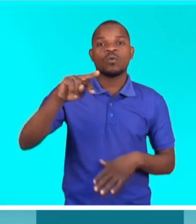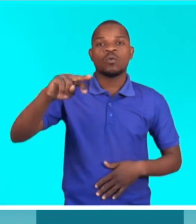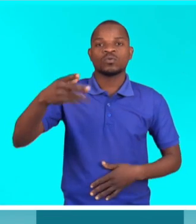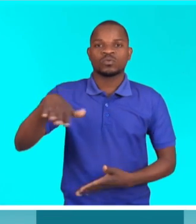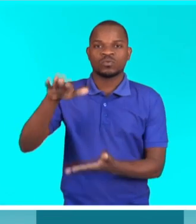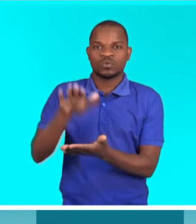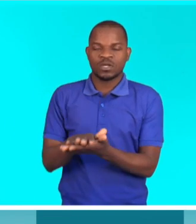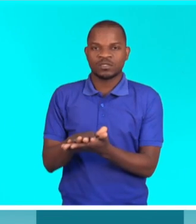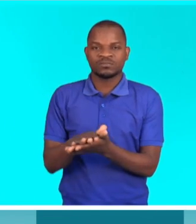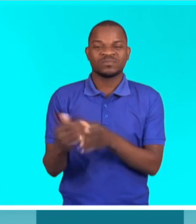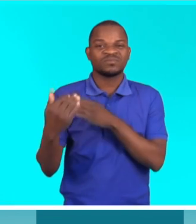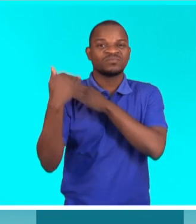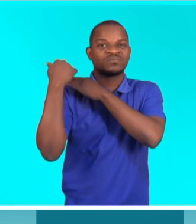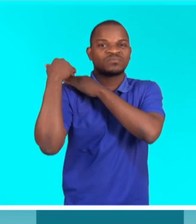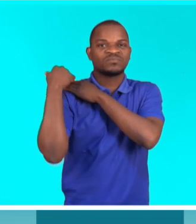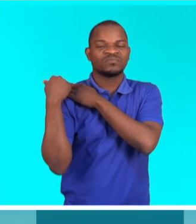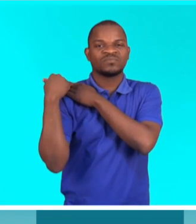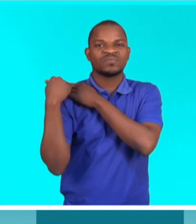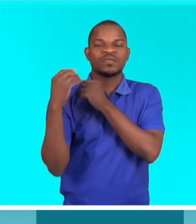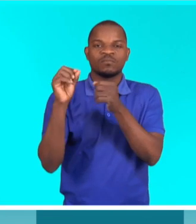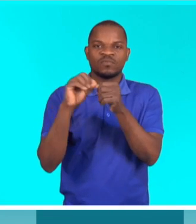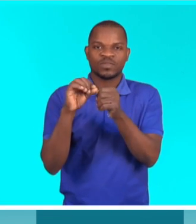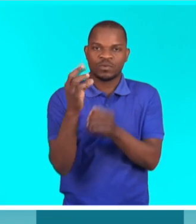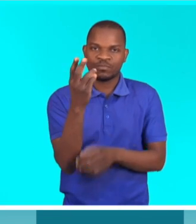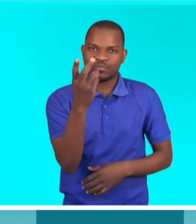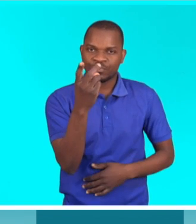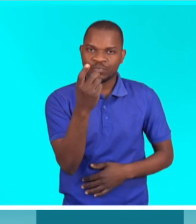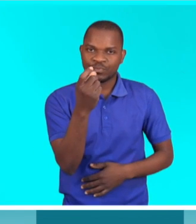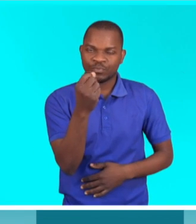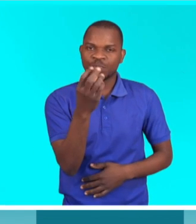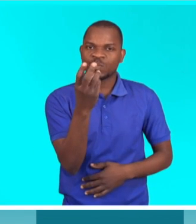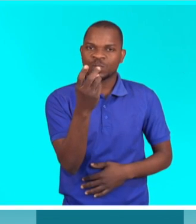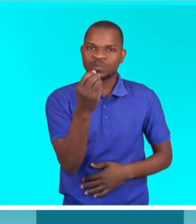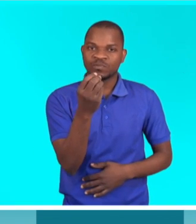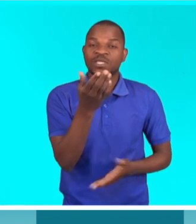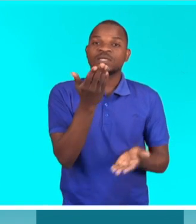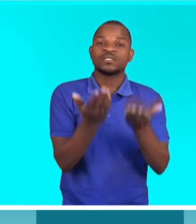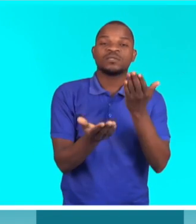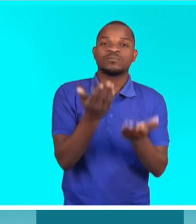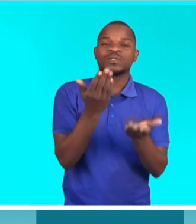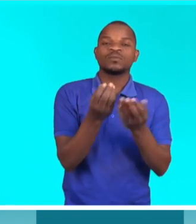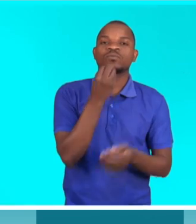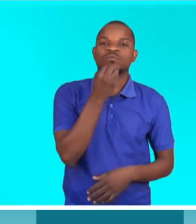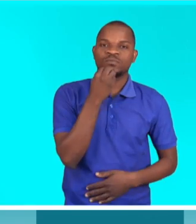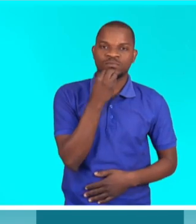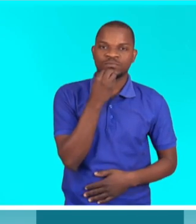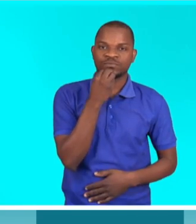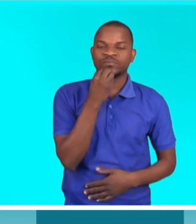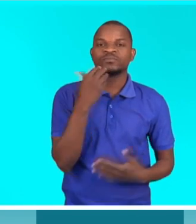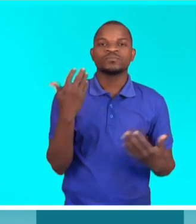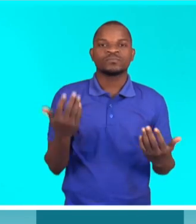por pegar neste mapa aqui para fazer os cálculos de acordo com o menu do dia para cozinhar.